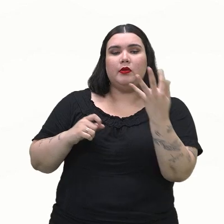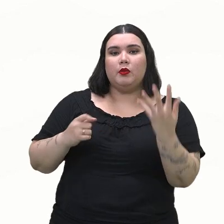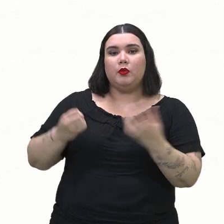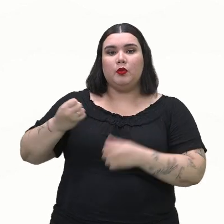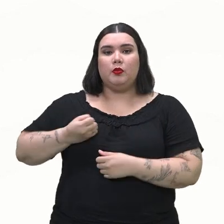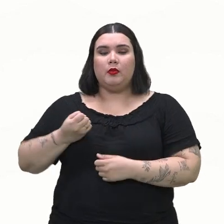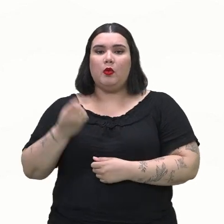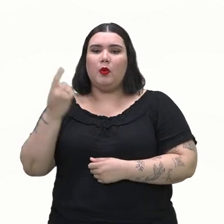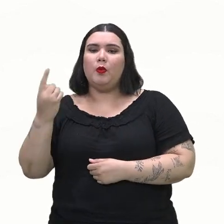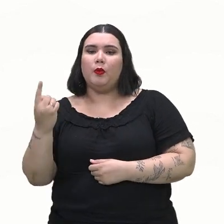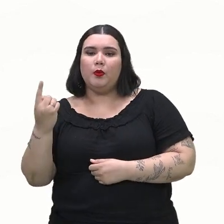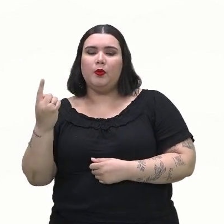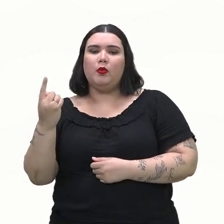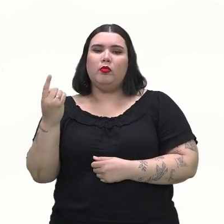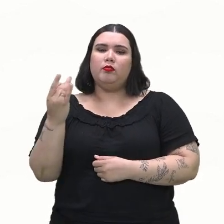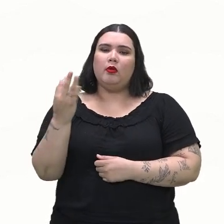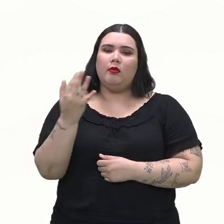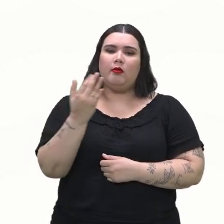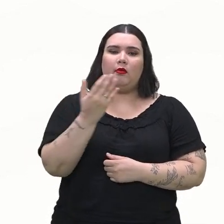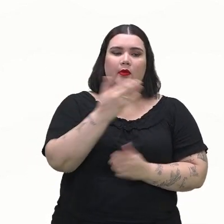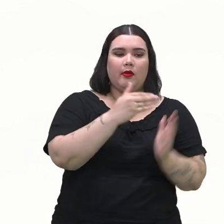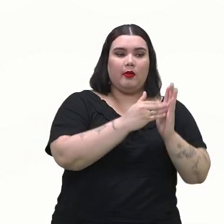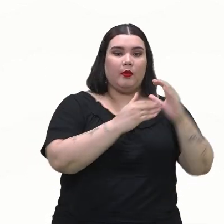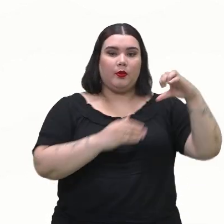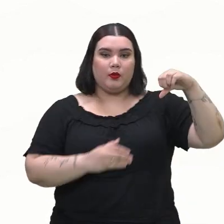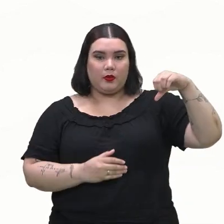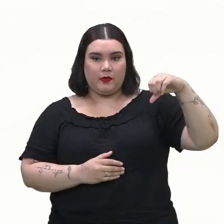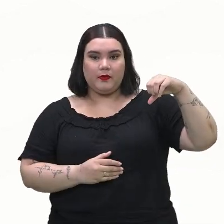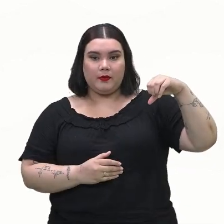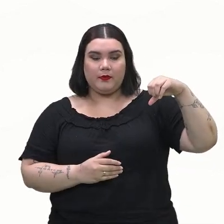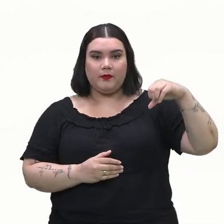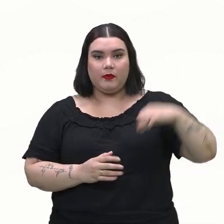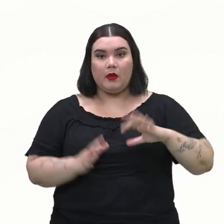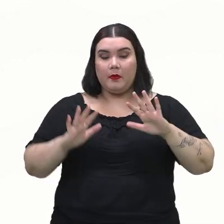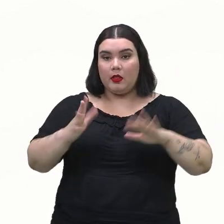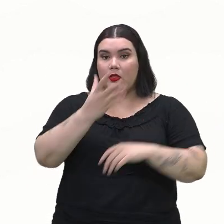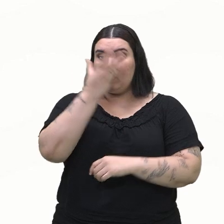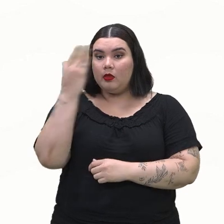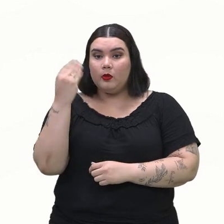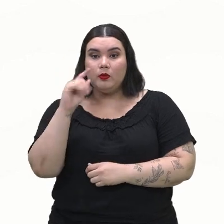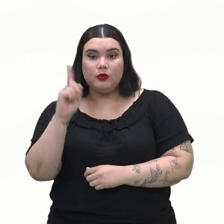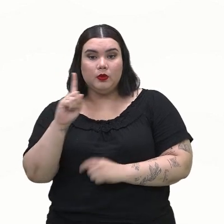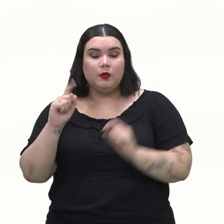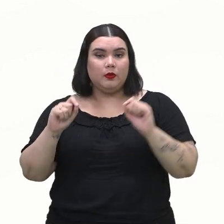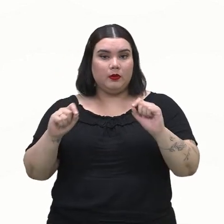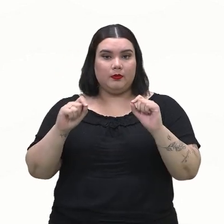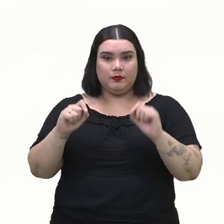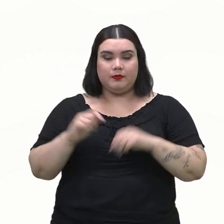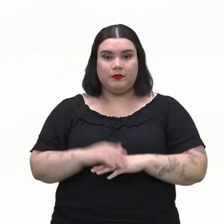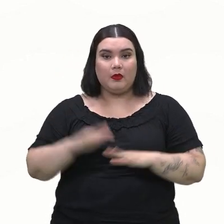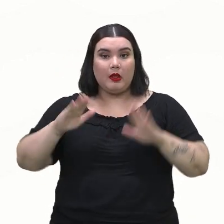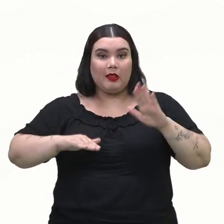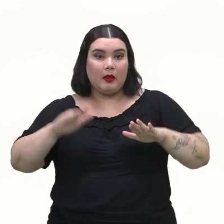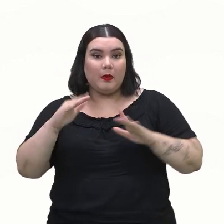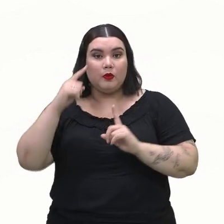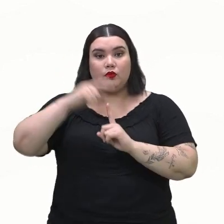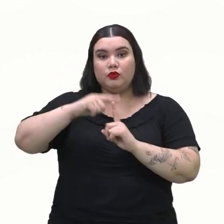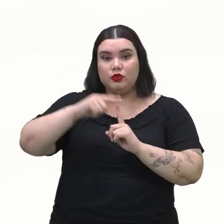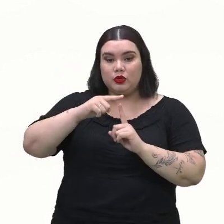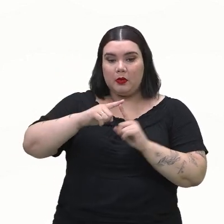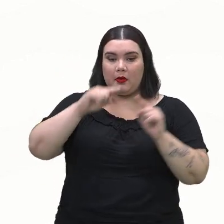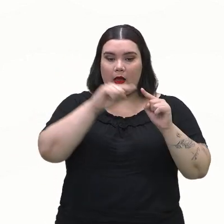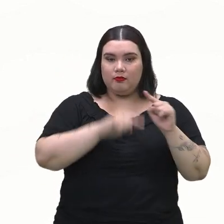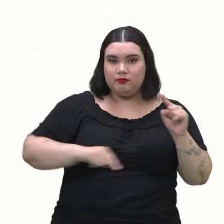vão de 1 até 9. Agora, não se esqueçam que dependendo do tipo de roleta,